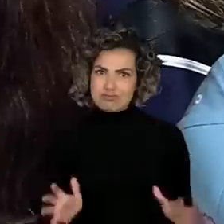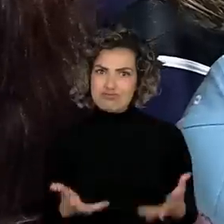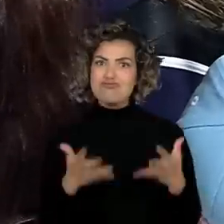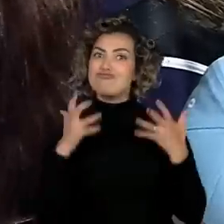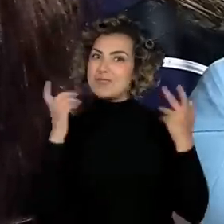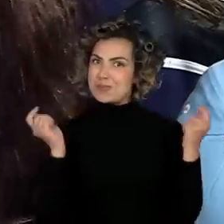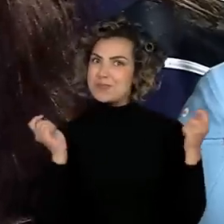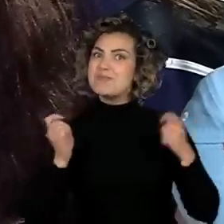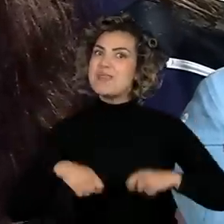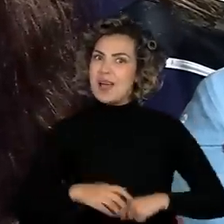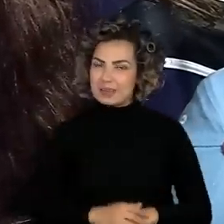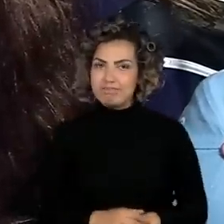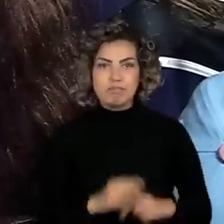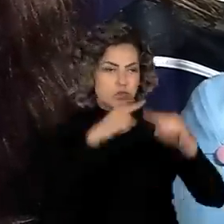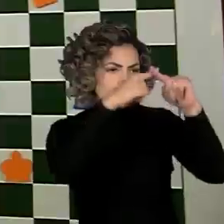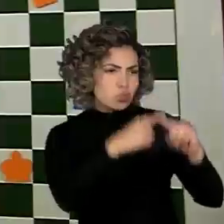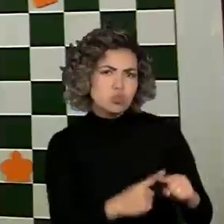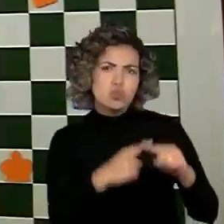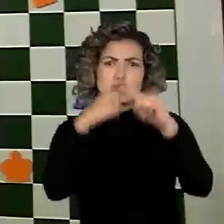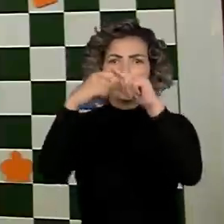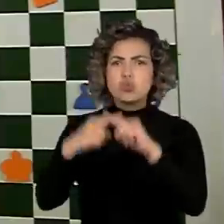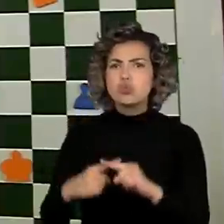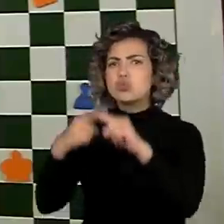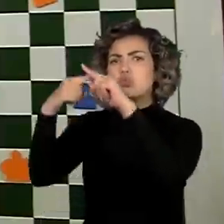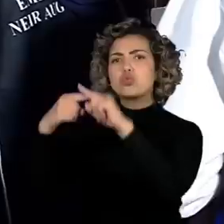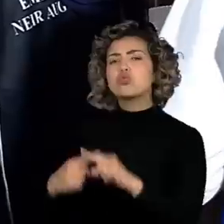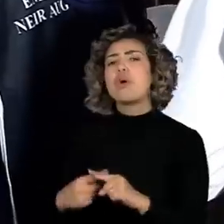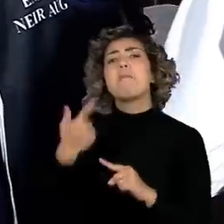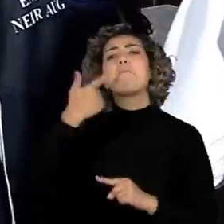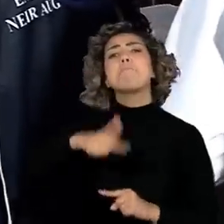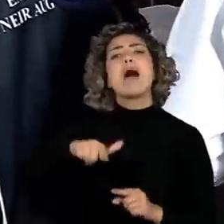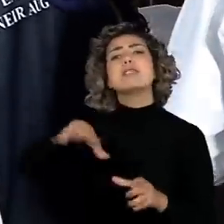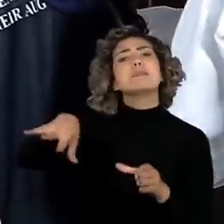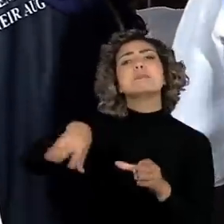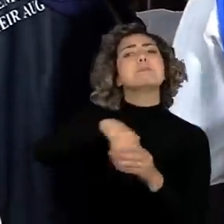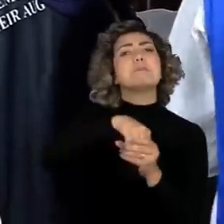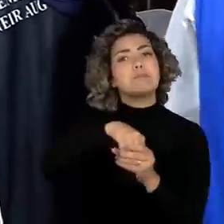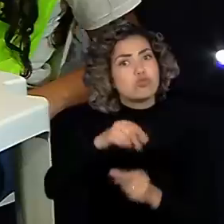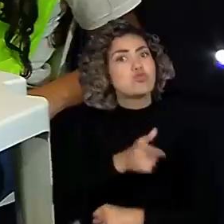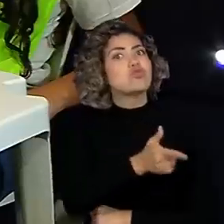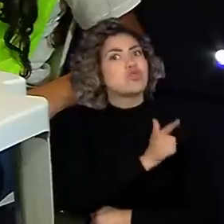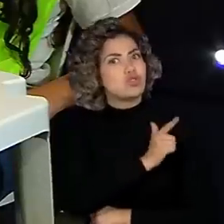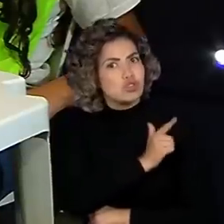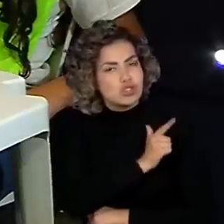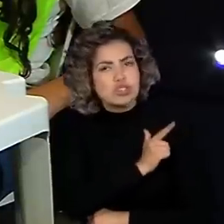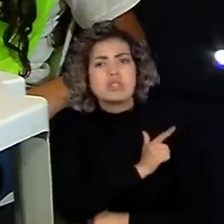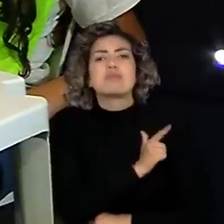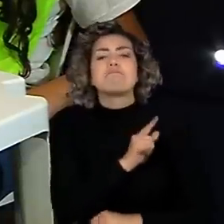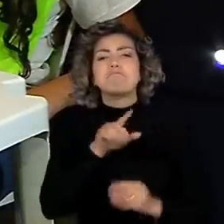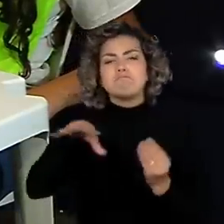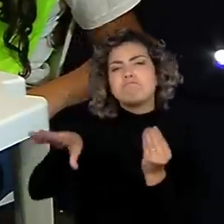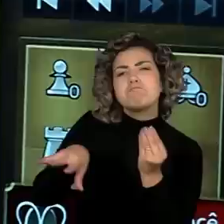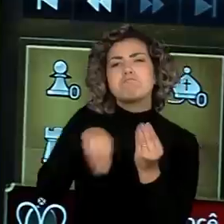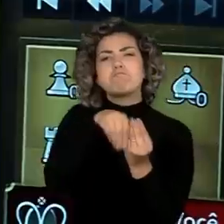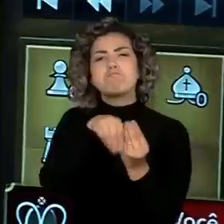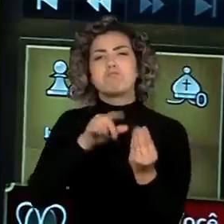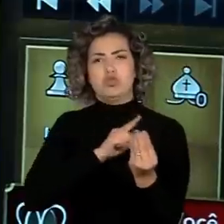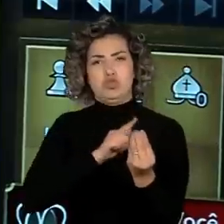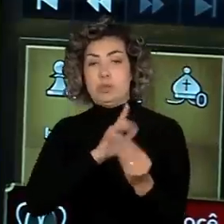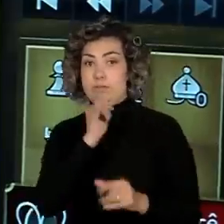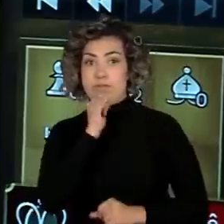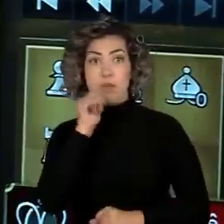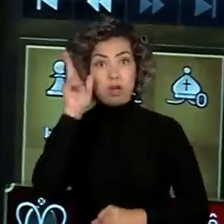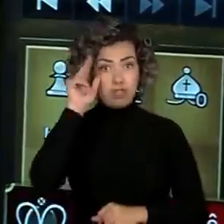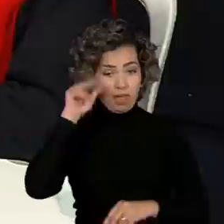O evento também contou com outras atividades pedagógicas simultaneamente. Em uma delas, os alunos jogavam xadrez,